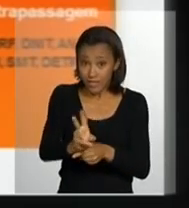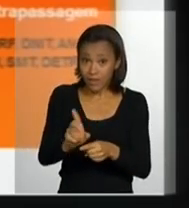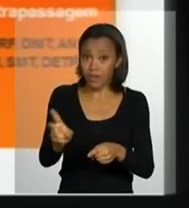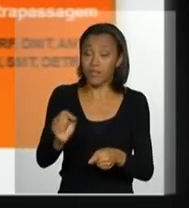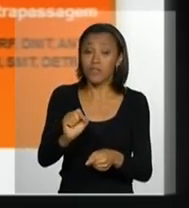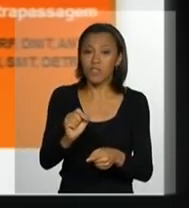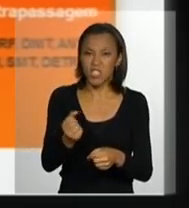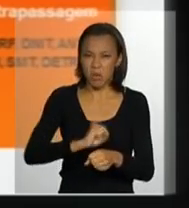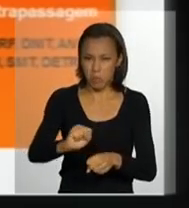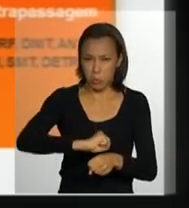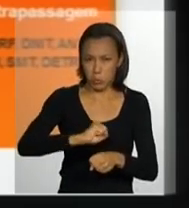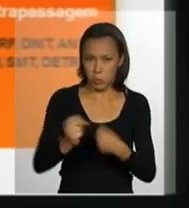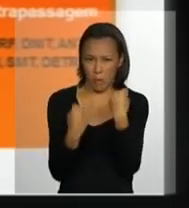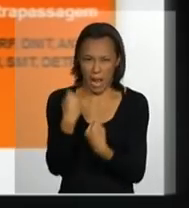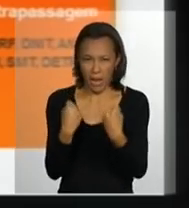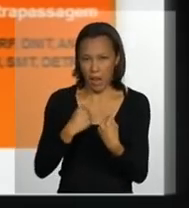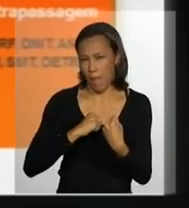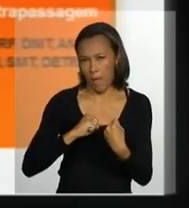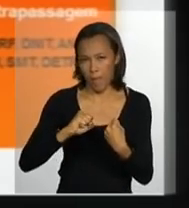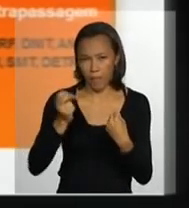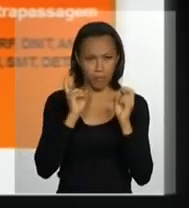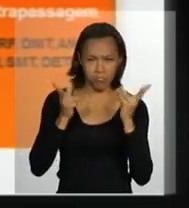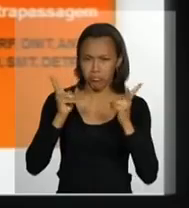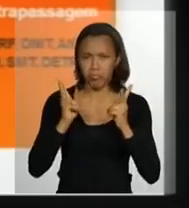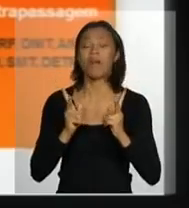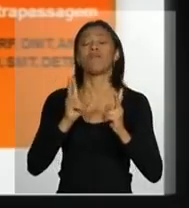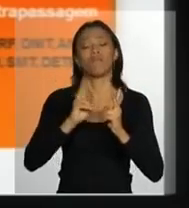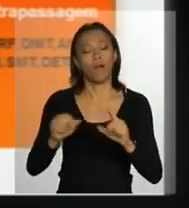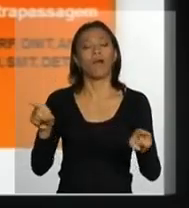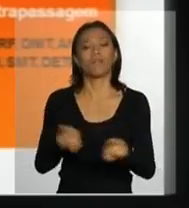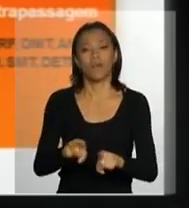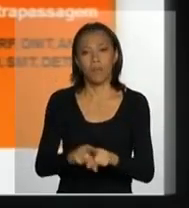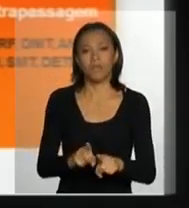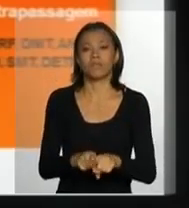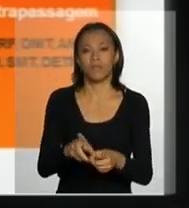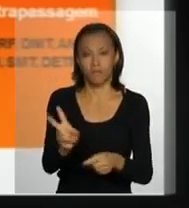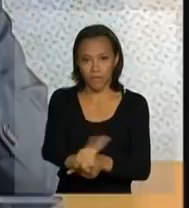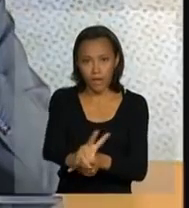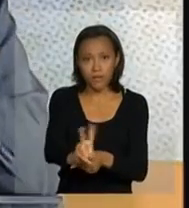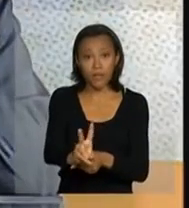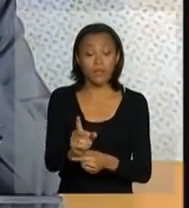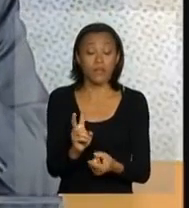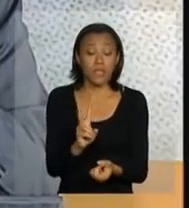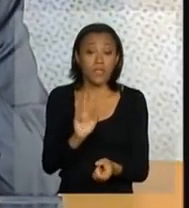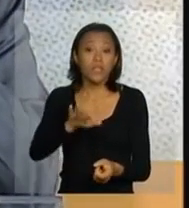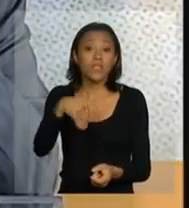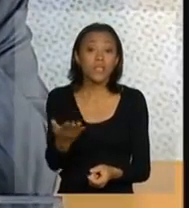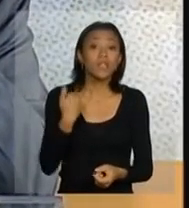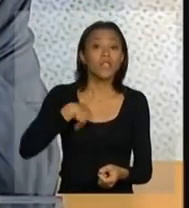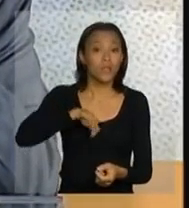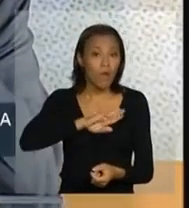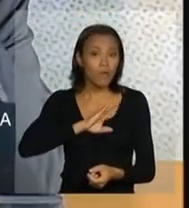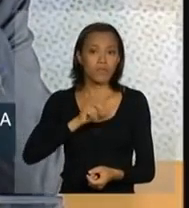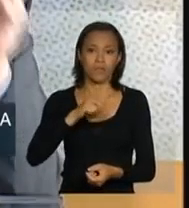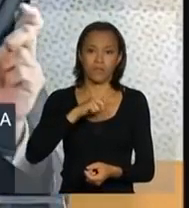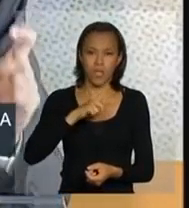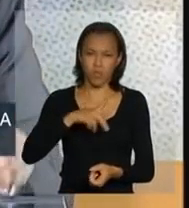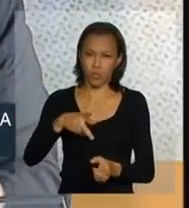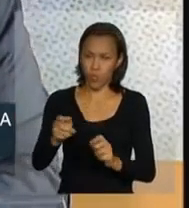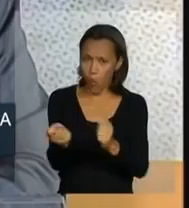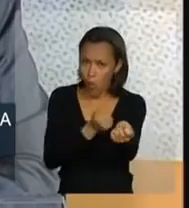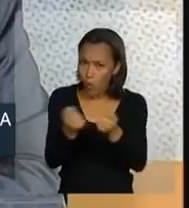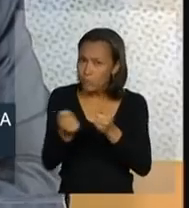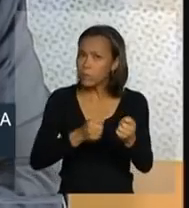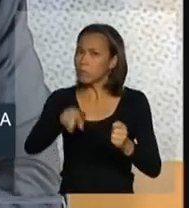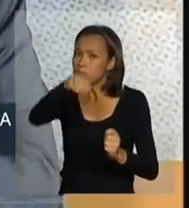por esses mesmos departamentos, contando ainda com o DENIT, a NTT, que permitirão que nós façamos um controle rígido